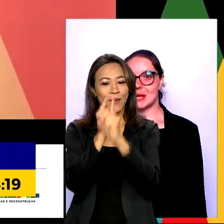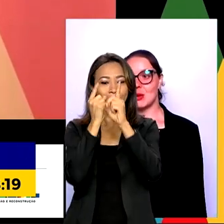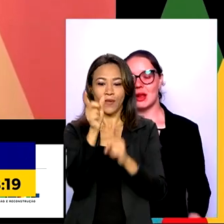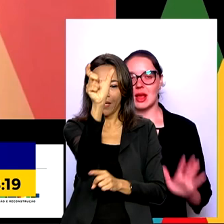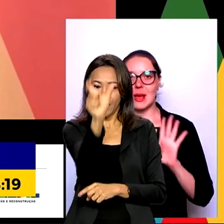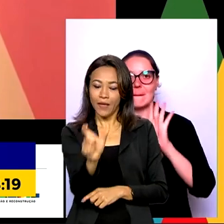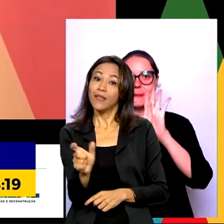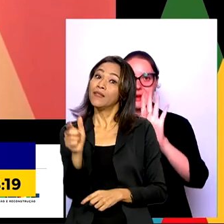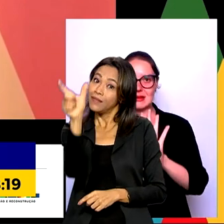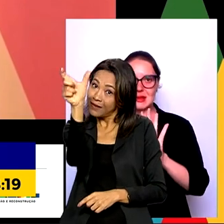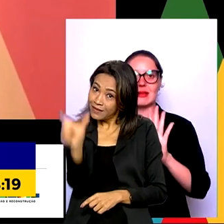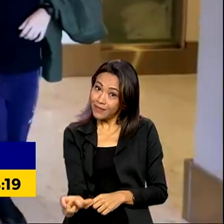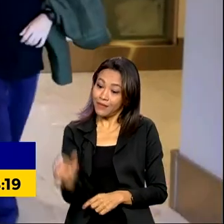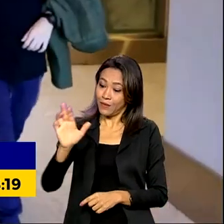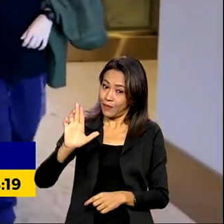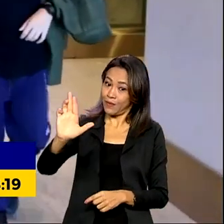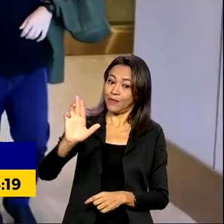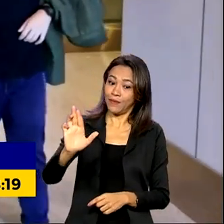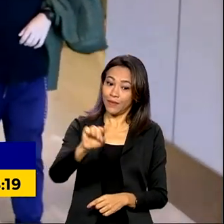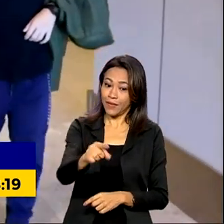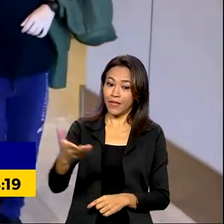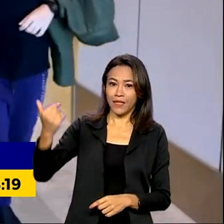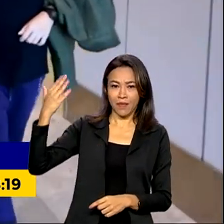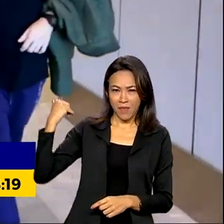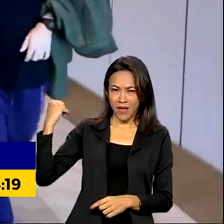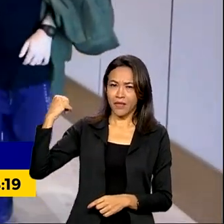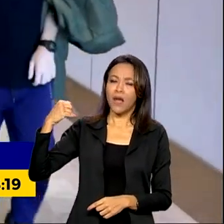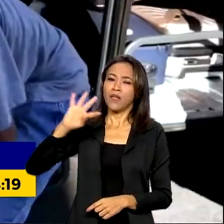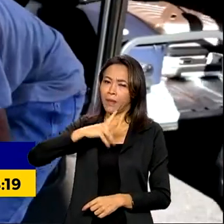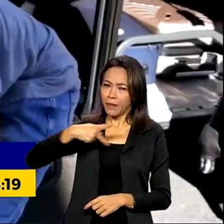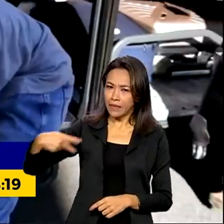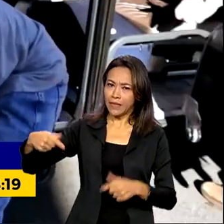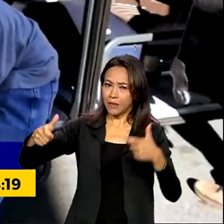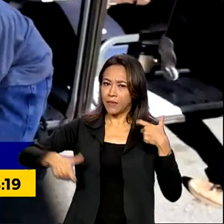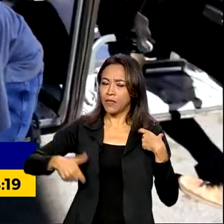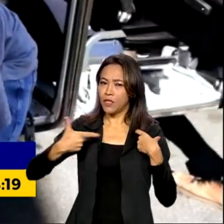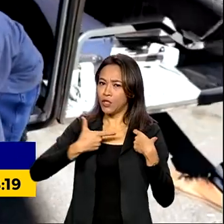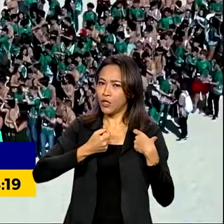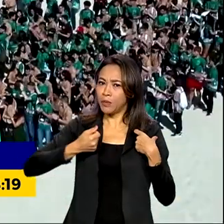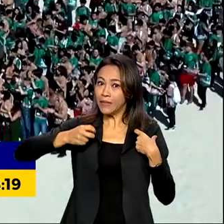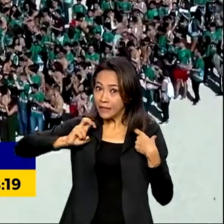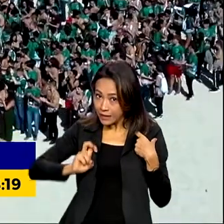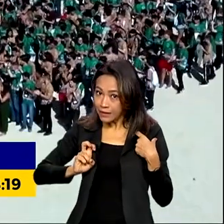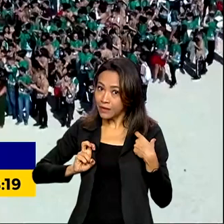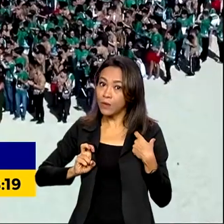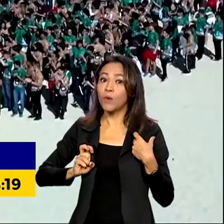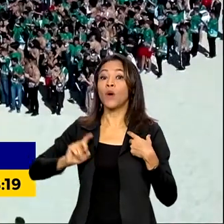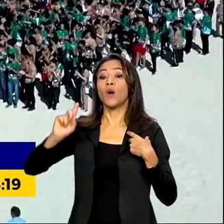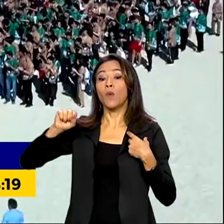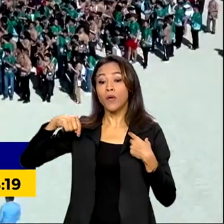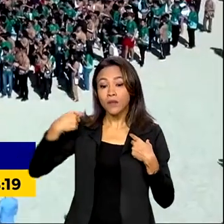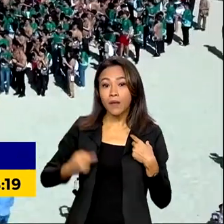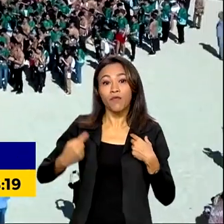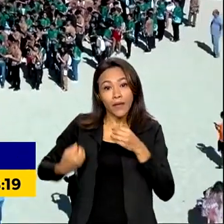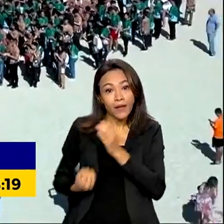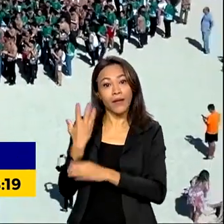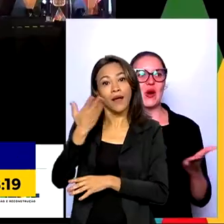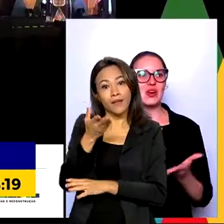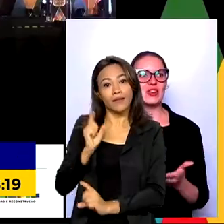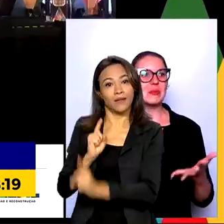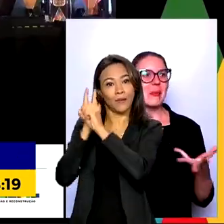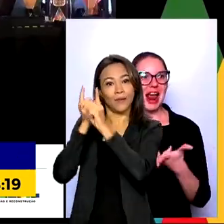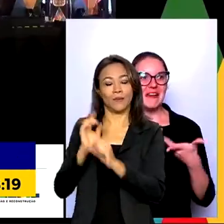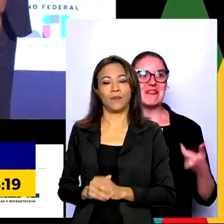Luiz Inácio Lula da Silva, que ocupava a presidência da República em 2005, quando a OBMEP foi criada.